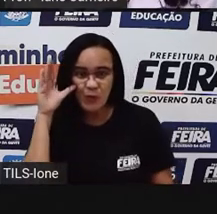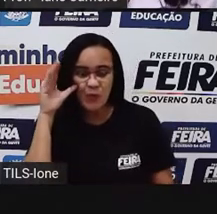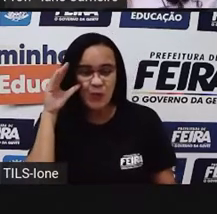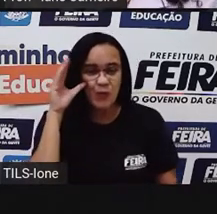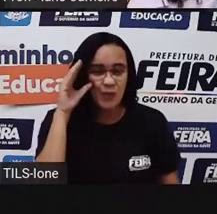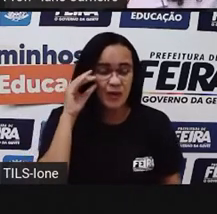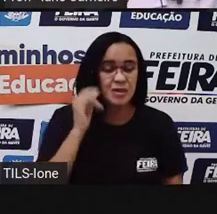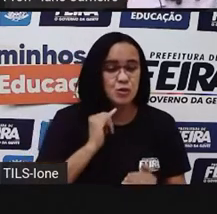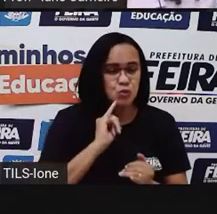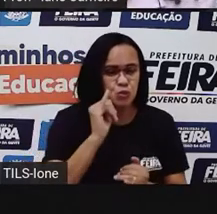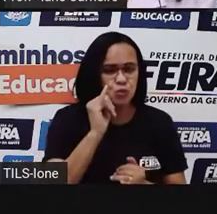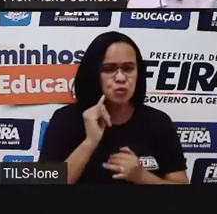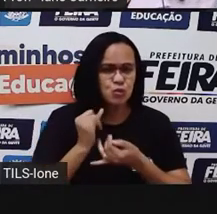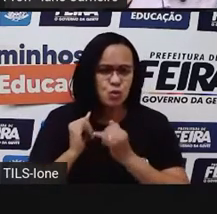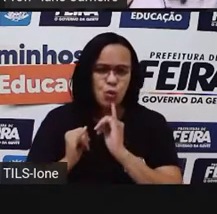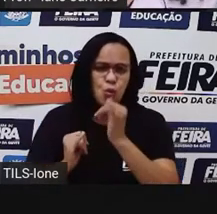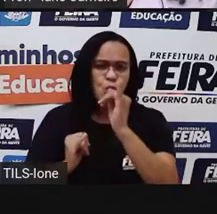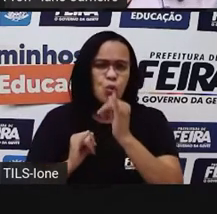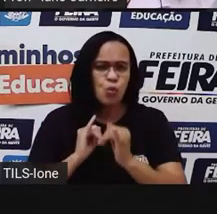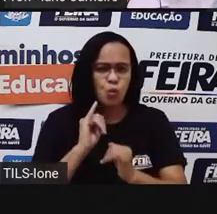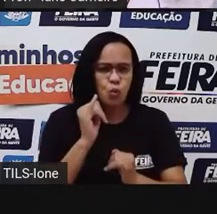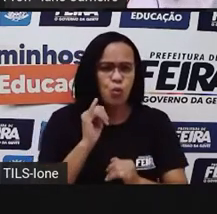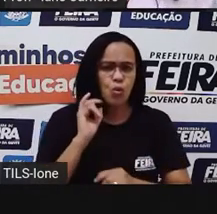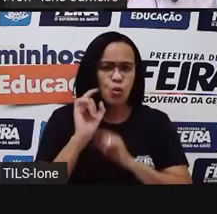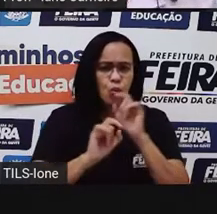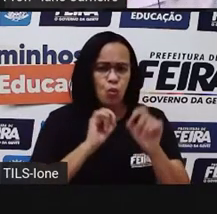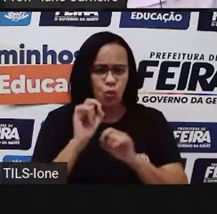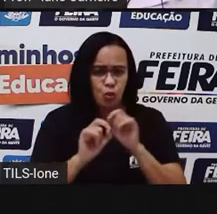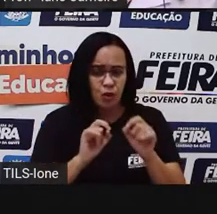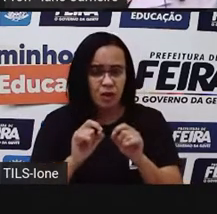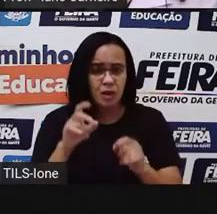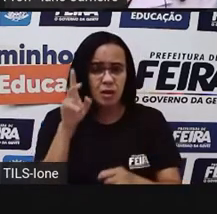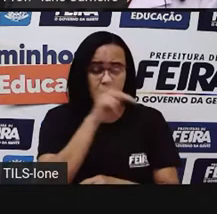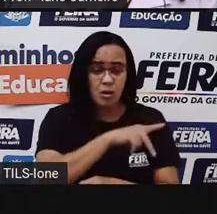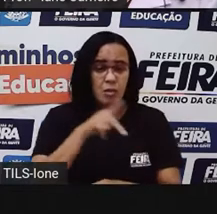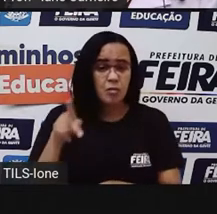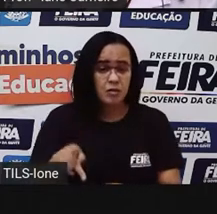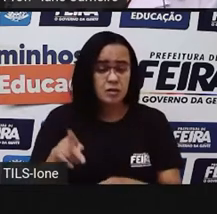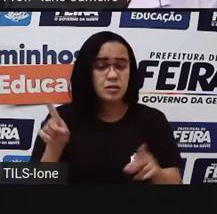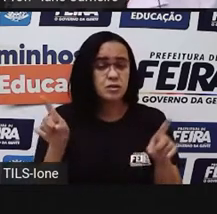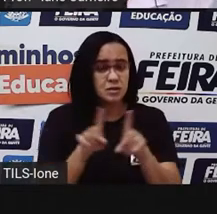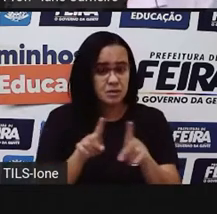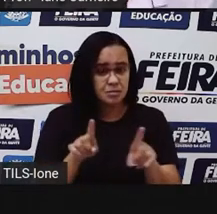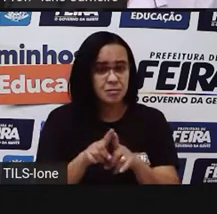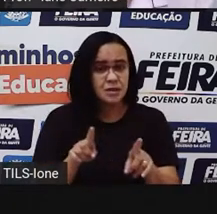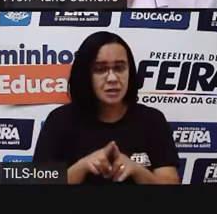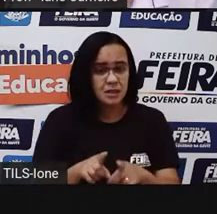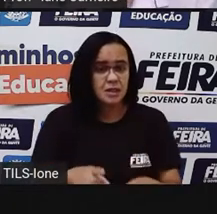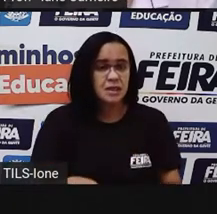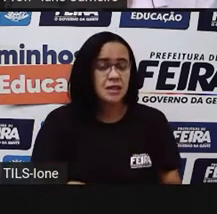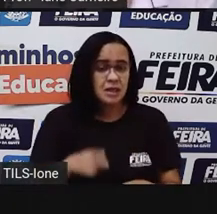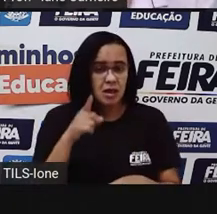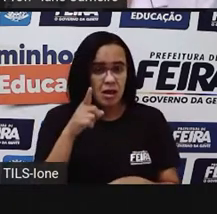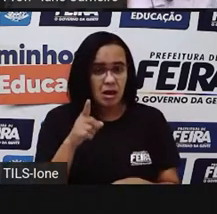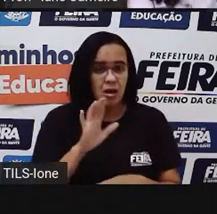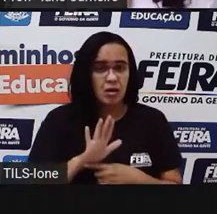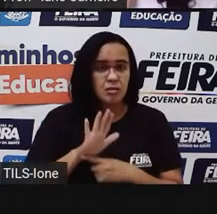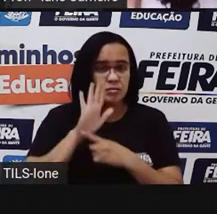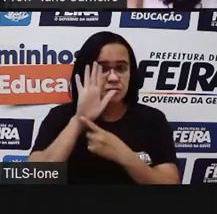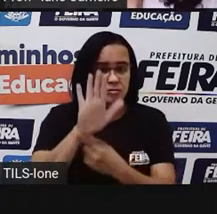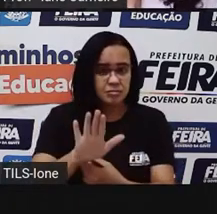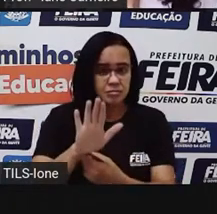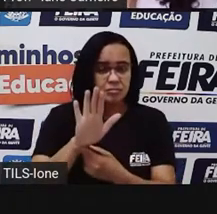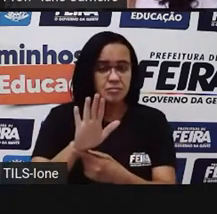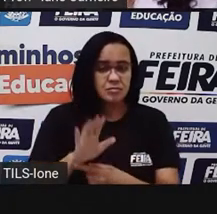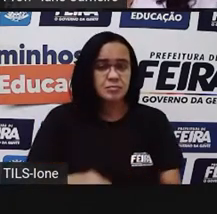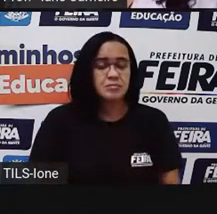conto, né? Que é contado aqui por uma professora também, né? E ela tá usando as ilustrações da turma da Mônica,